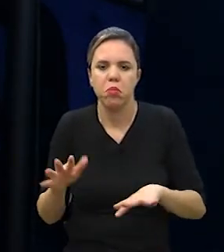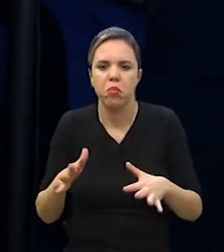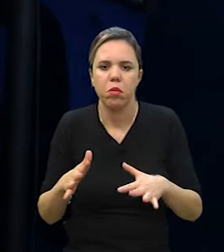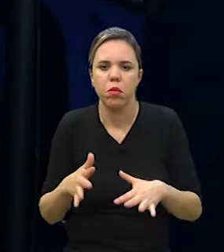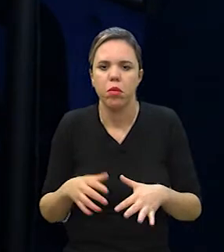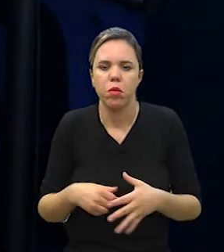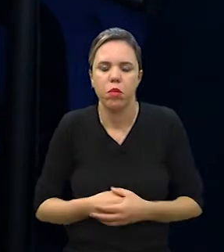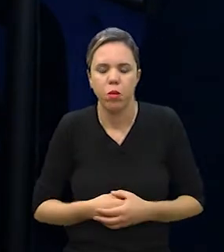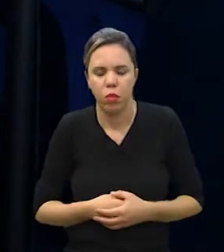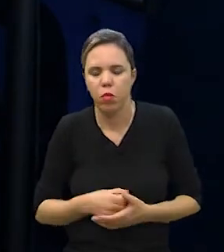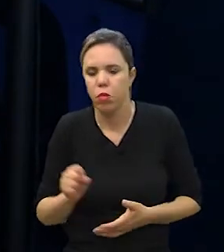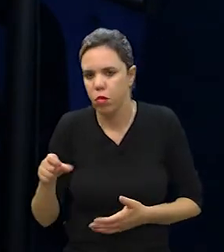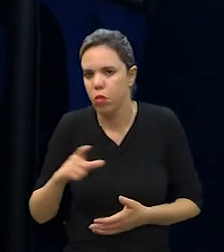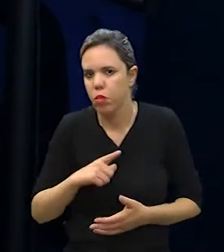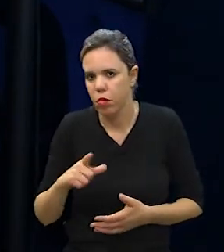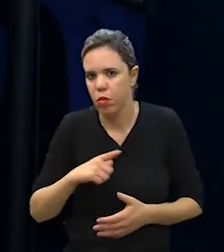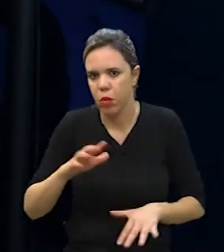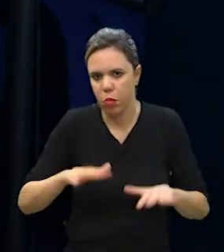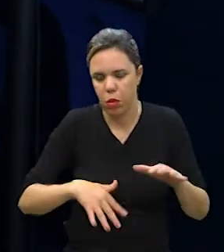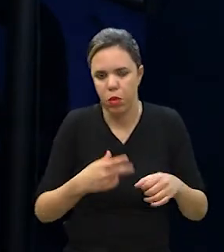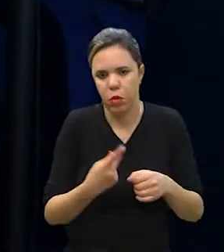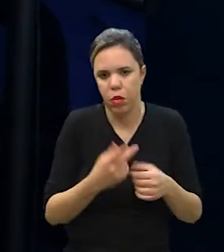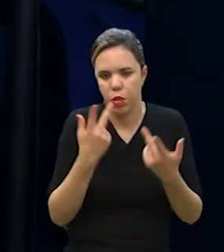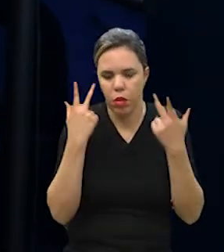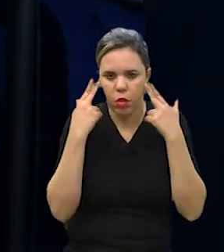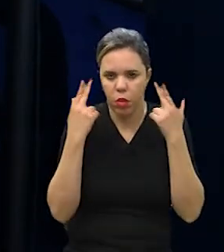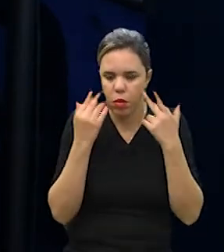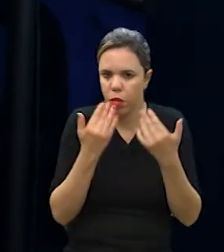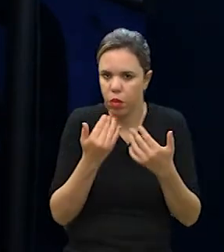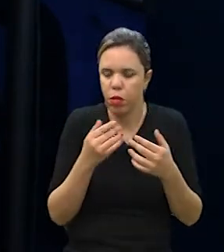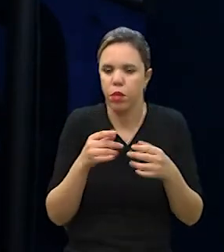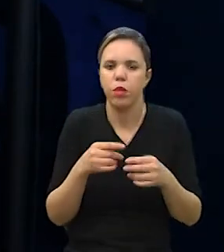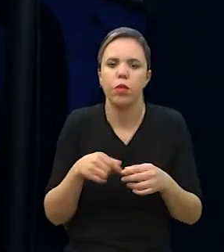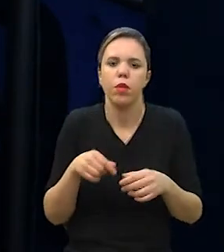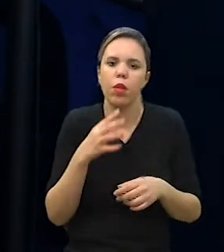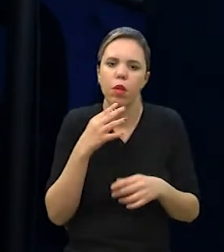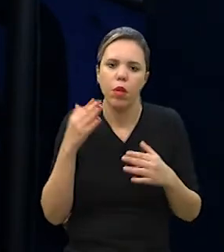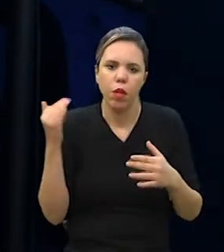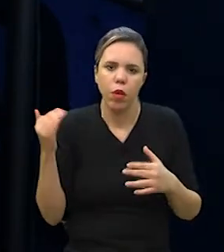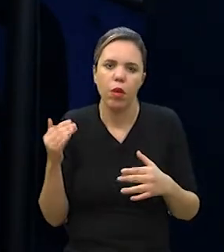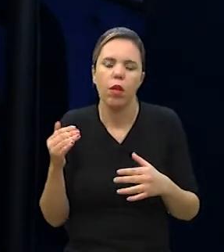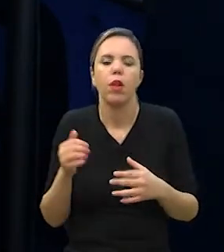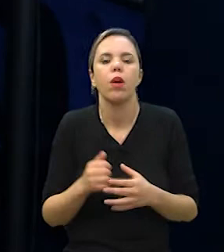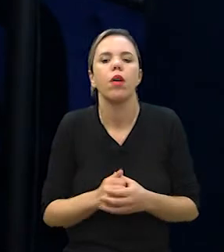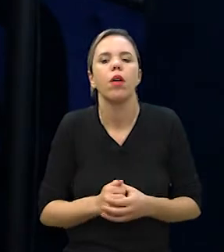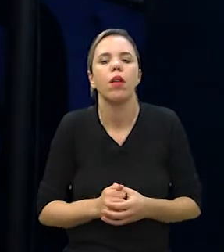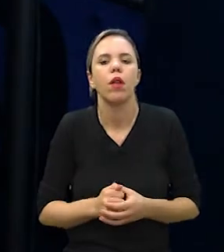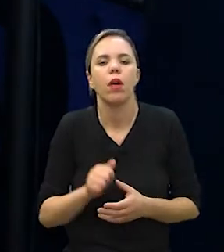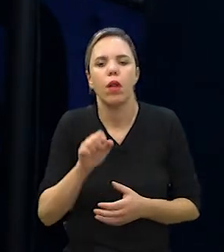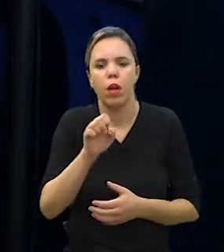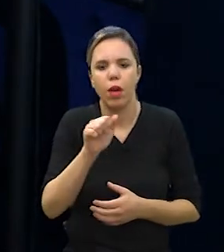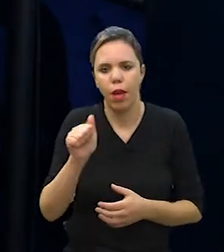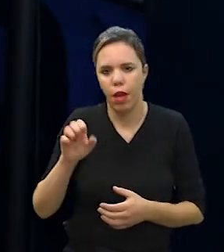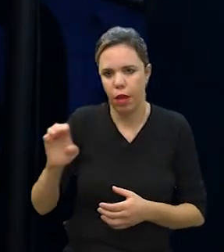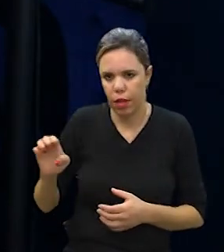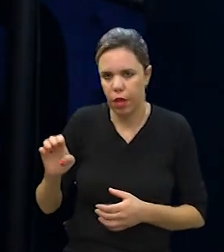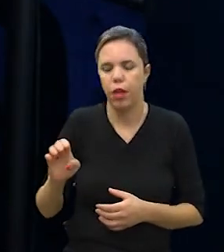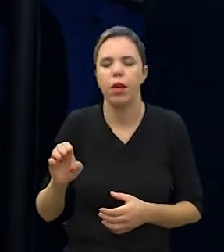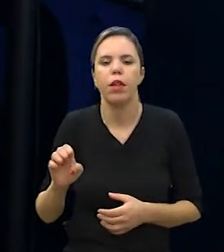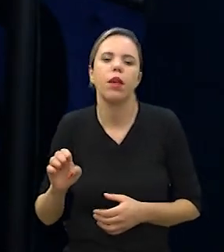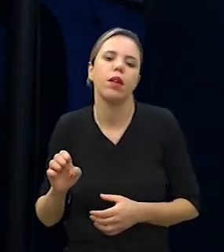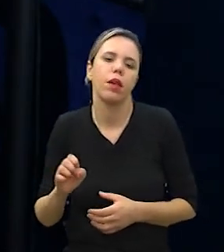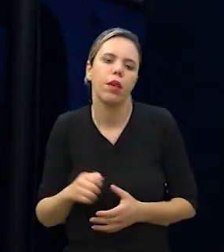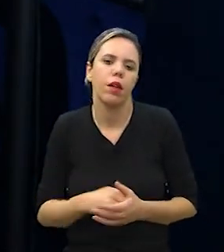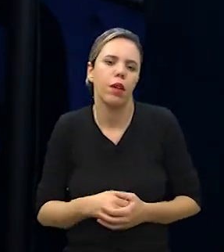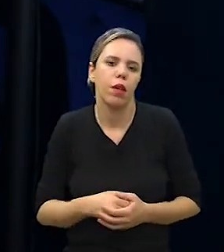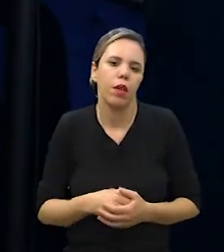uma média? Sim. A dieta natural, ela é popularmente conhecida como AN, alimentação natural, né?